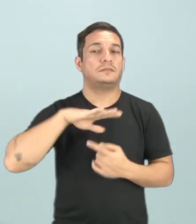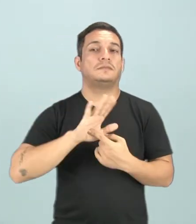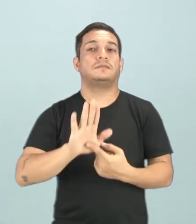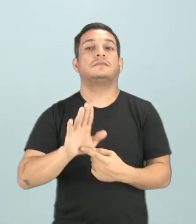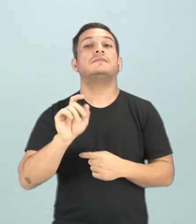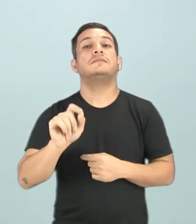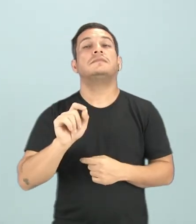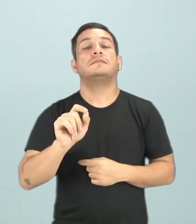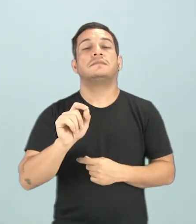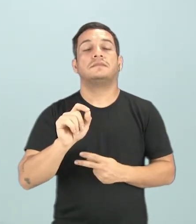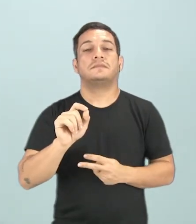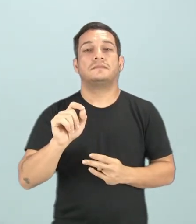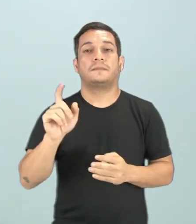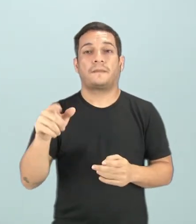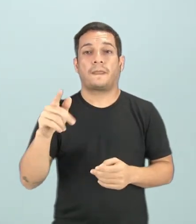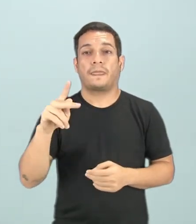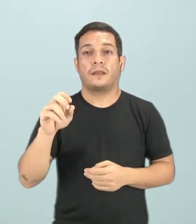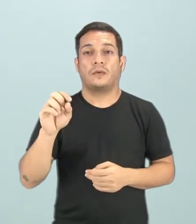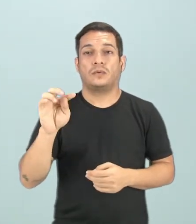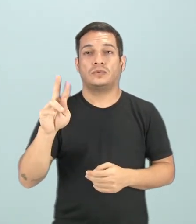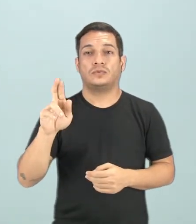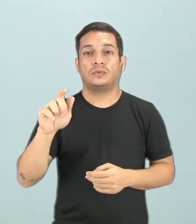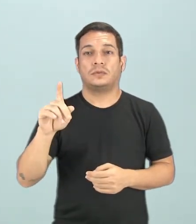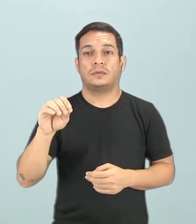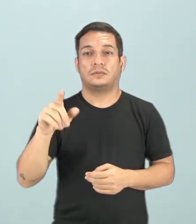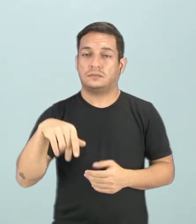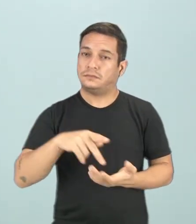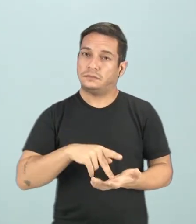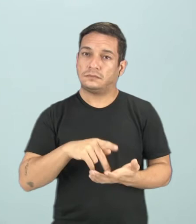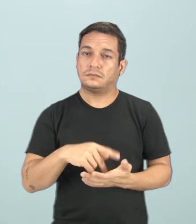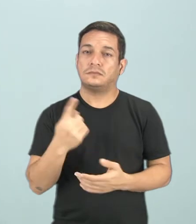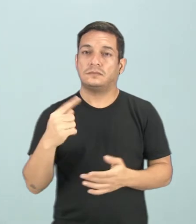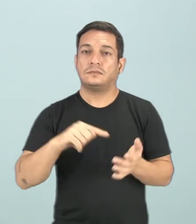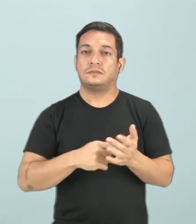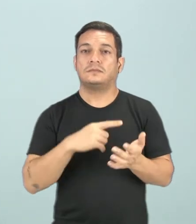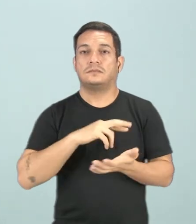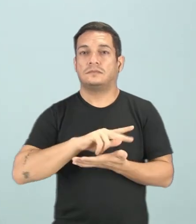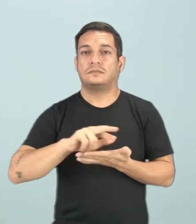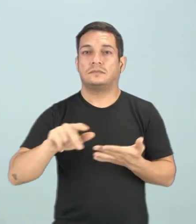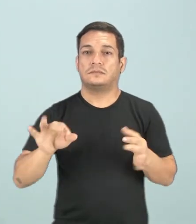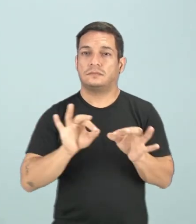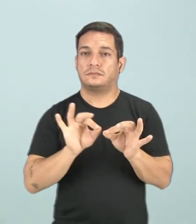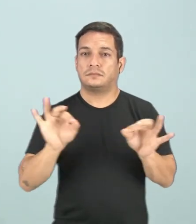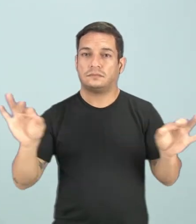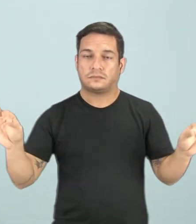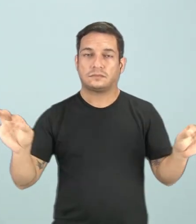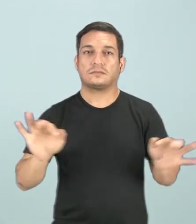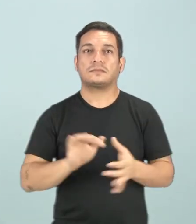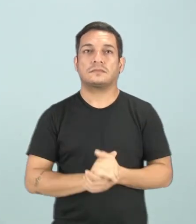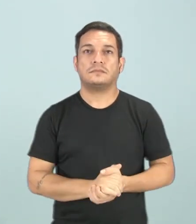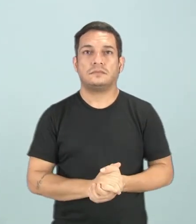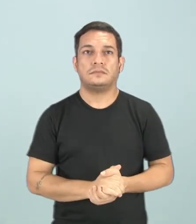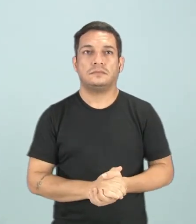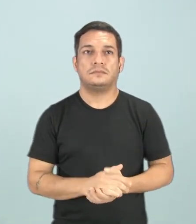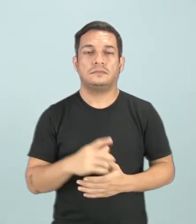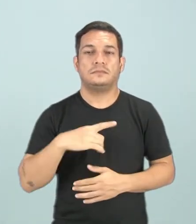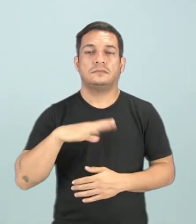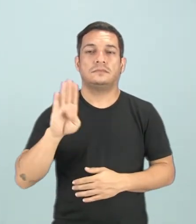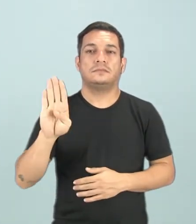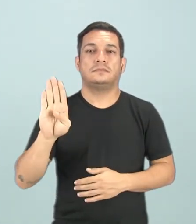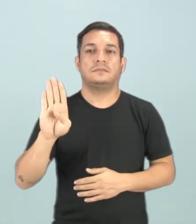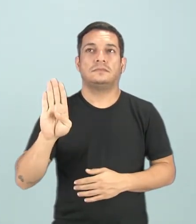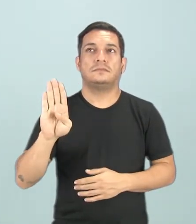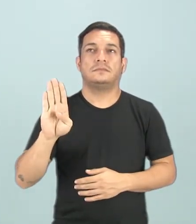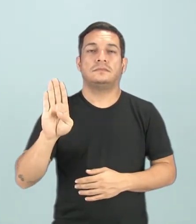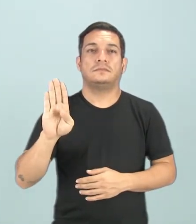que esse postulado é verdade. Por um ponto passa infinitas retas. Nós temos também a B,